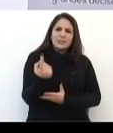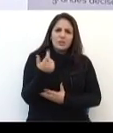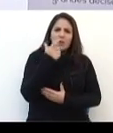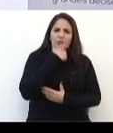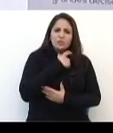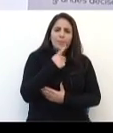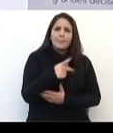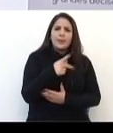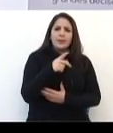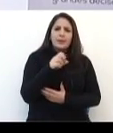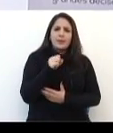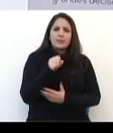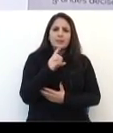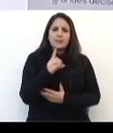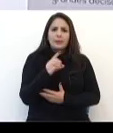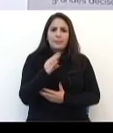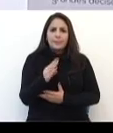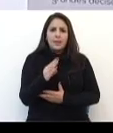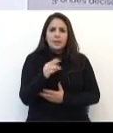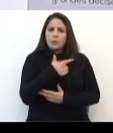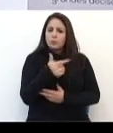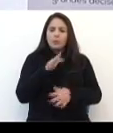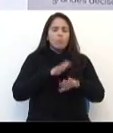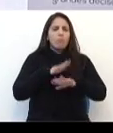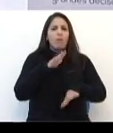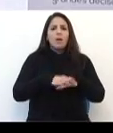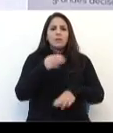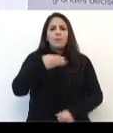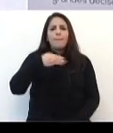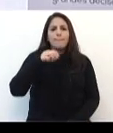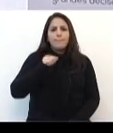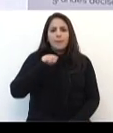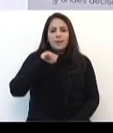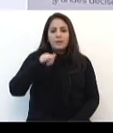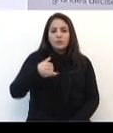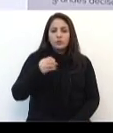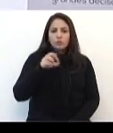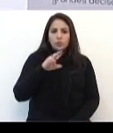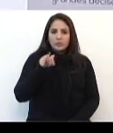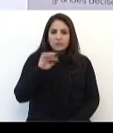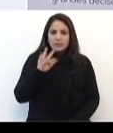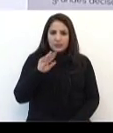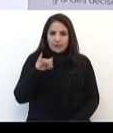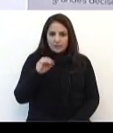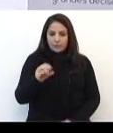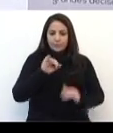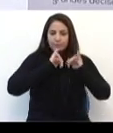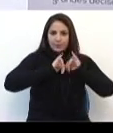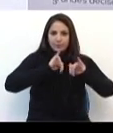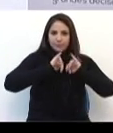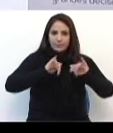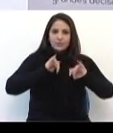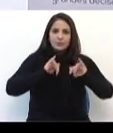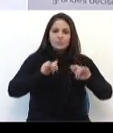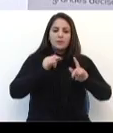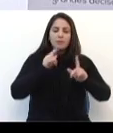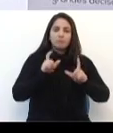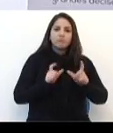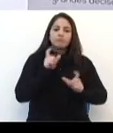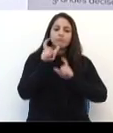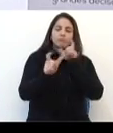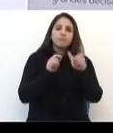PSDB já não tem mais candidatura própria, a majoritária. E a imprensa escrita e falada está